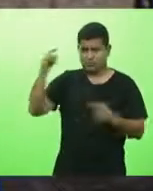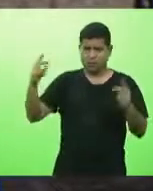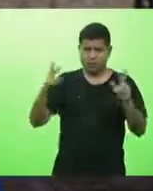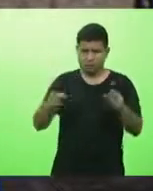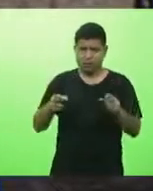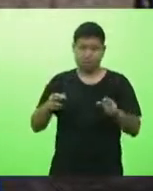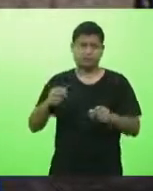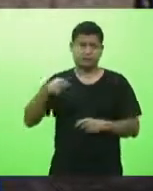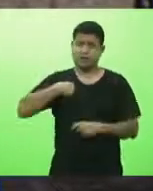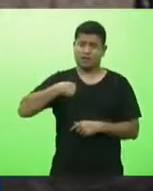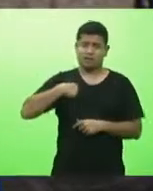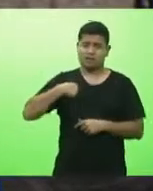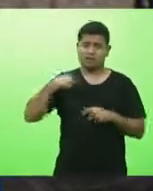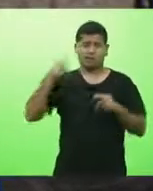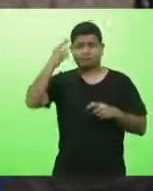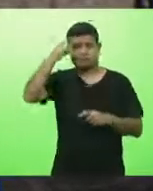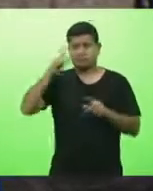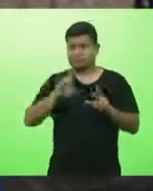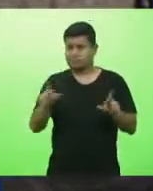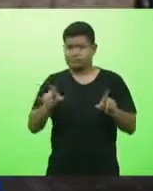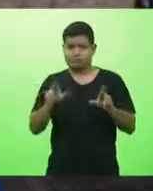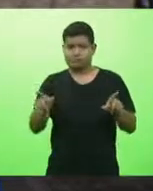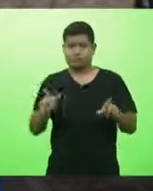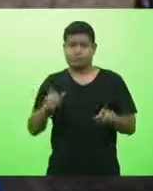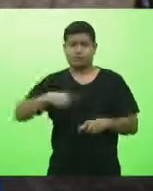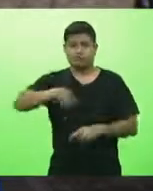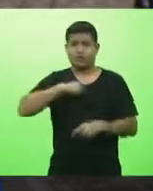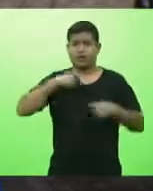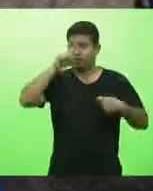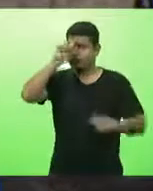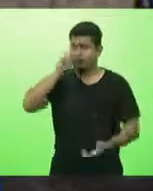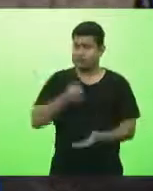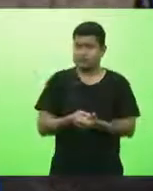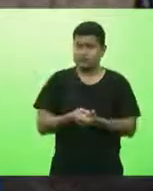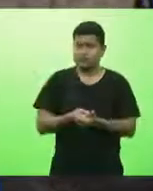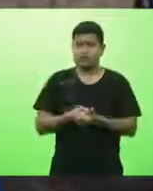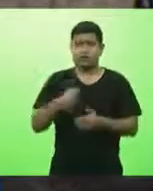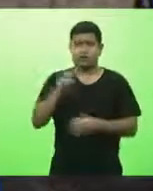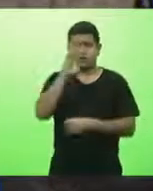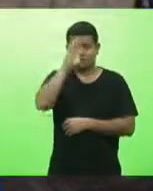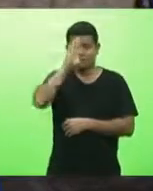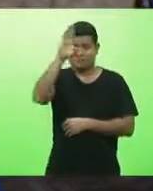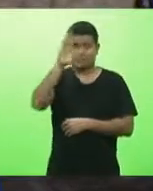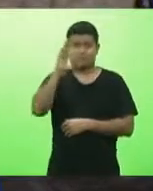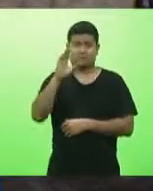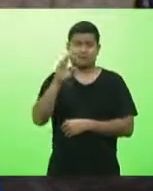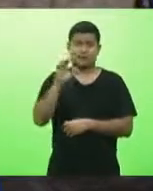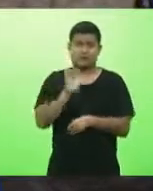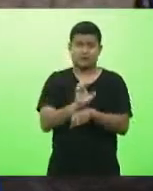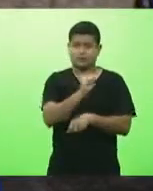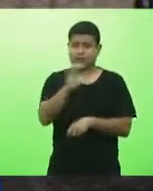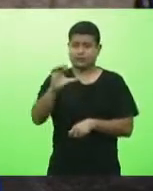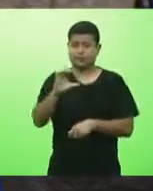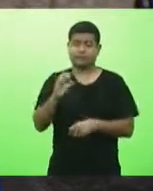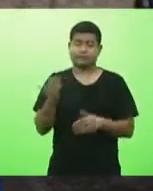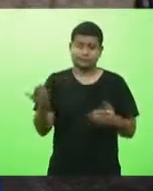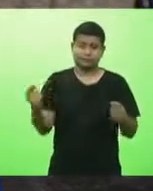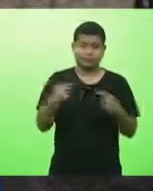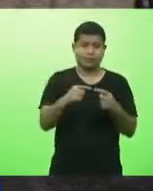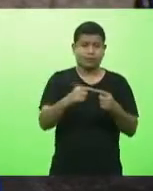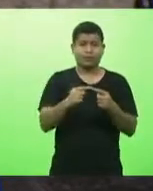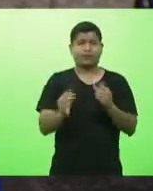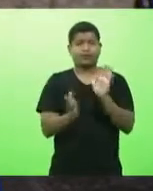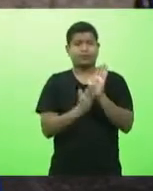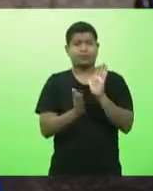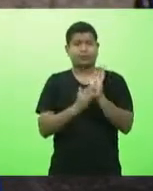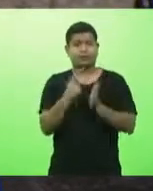podemos decidir o que é prioritário para o estado de Santa Catarina e é justamente isso que a PEC que pretendo que tramite no Congresso